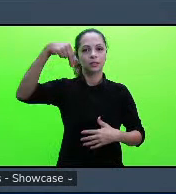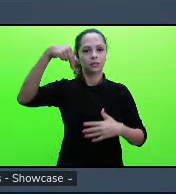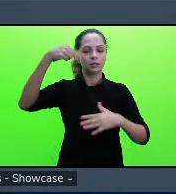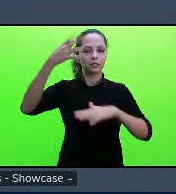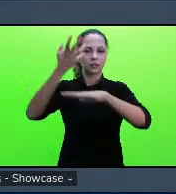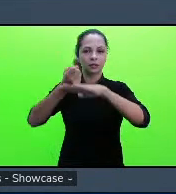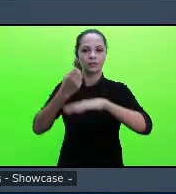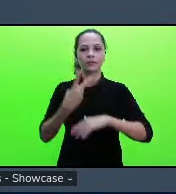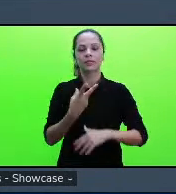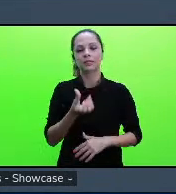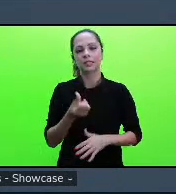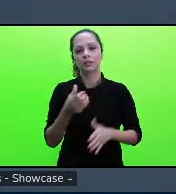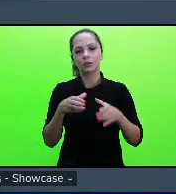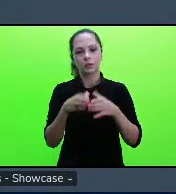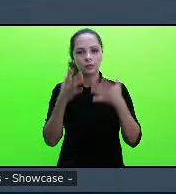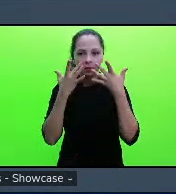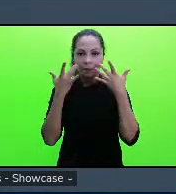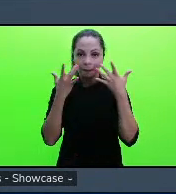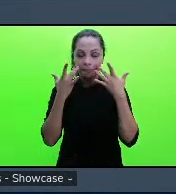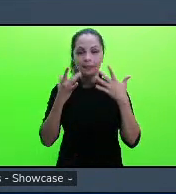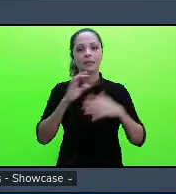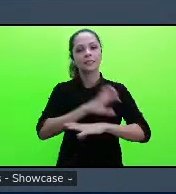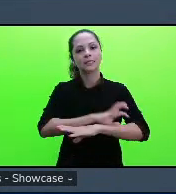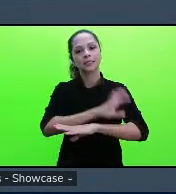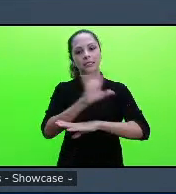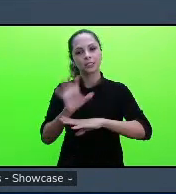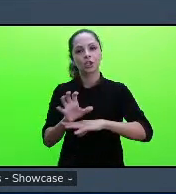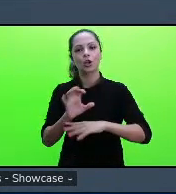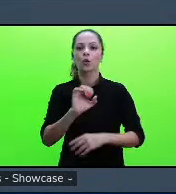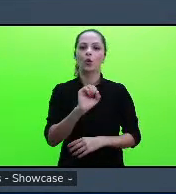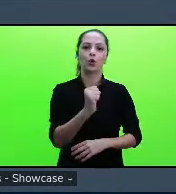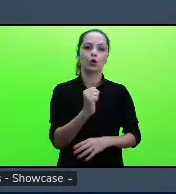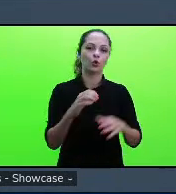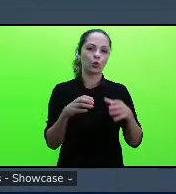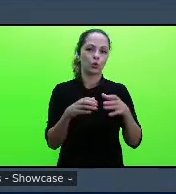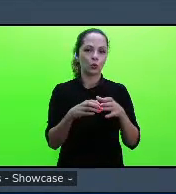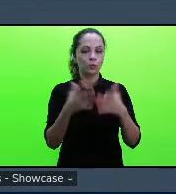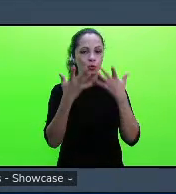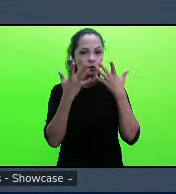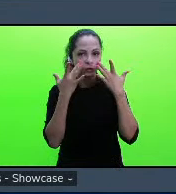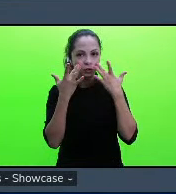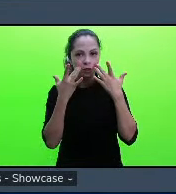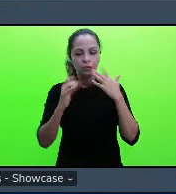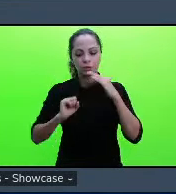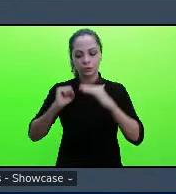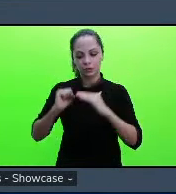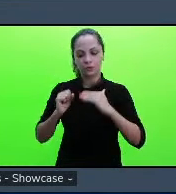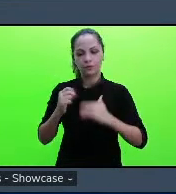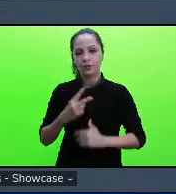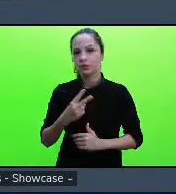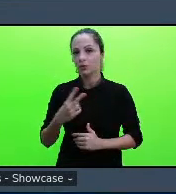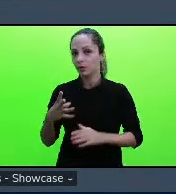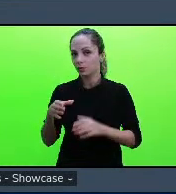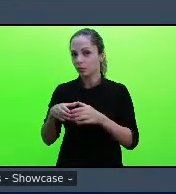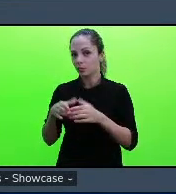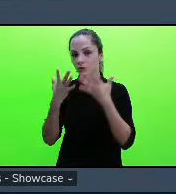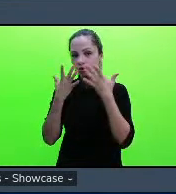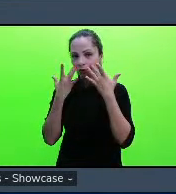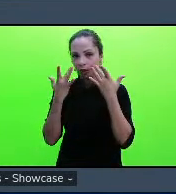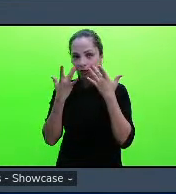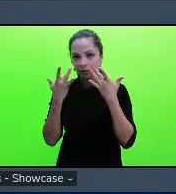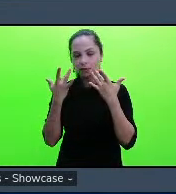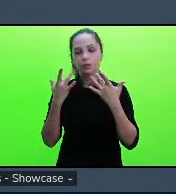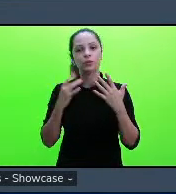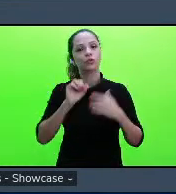teatro no centro-oeste oito grupos de teatro no sudeste no 24 grupos de teatro e no